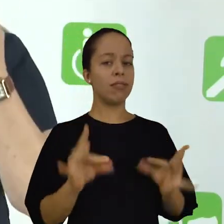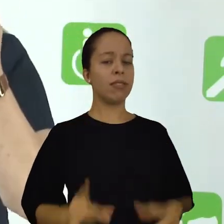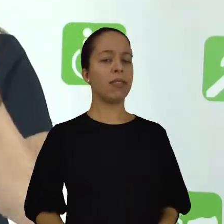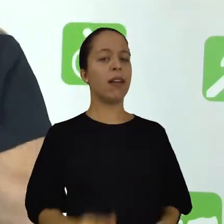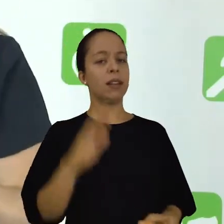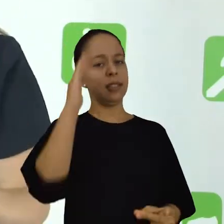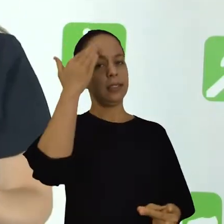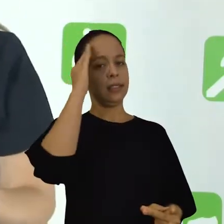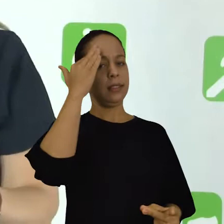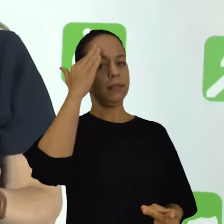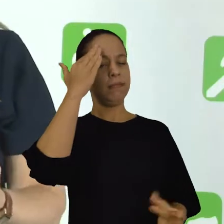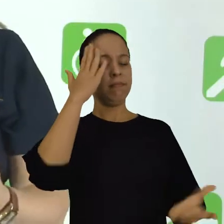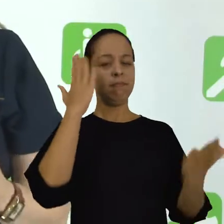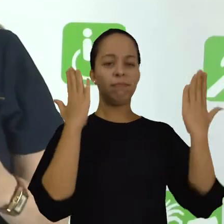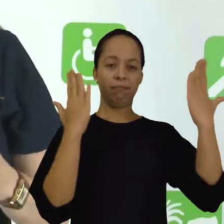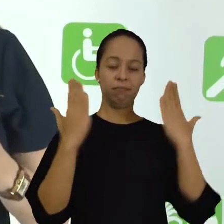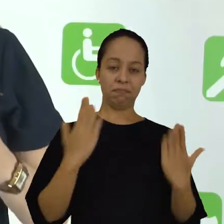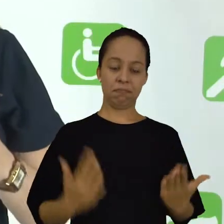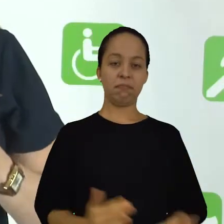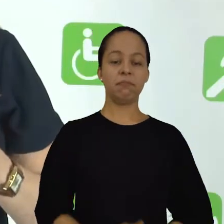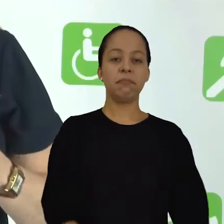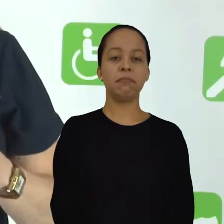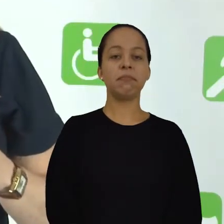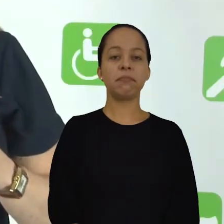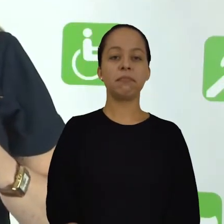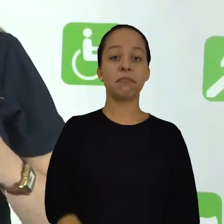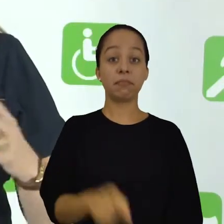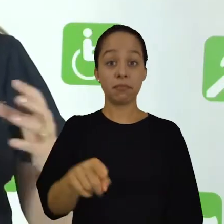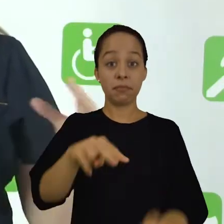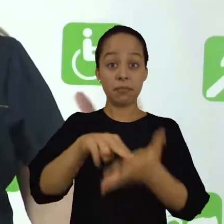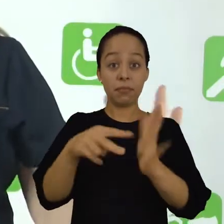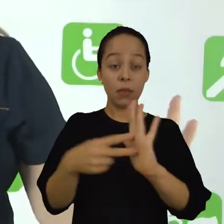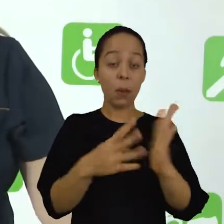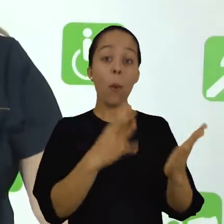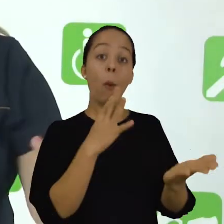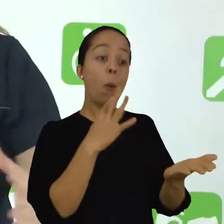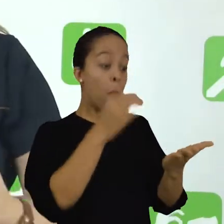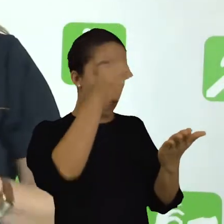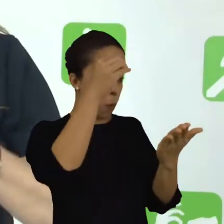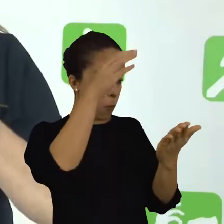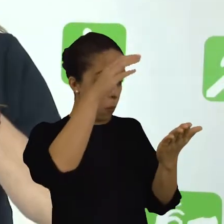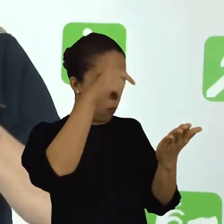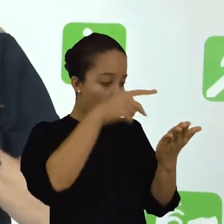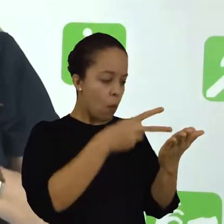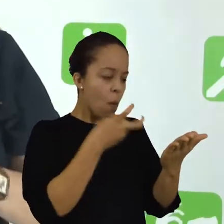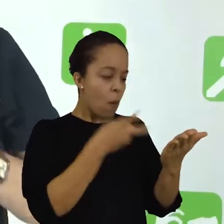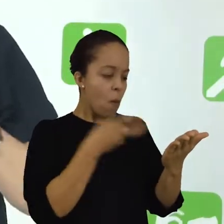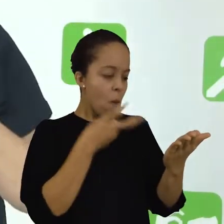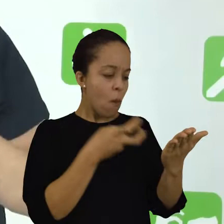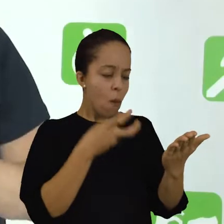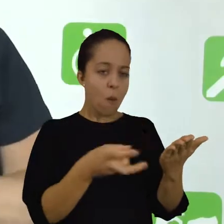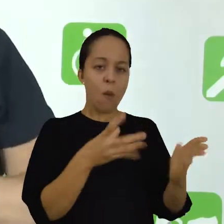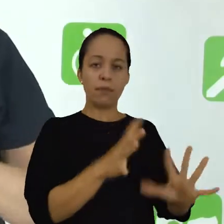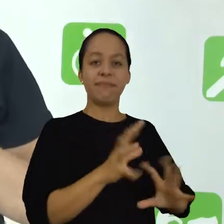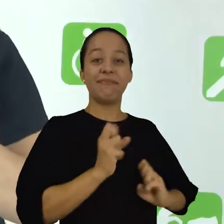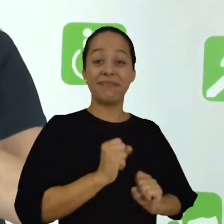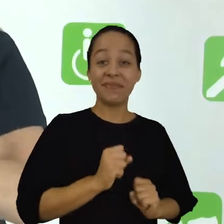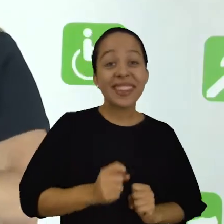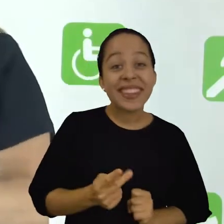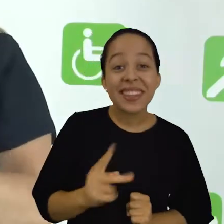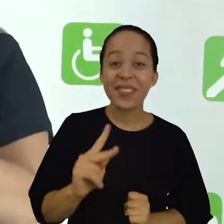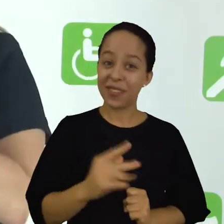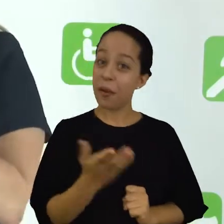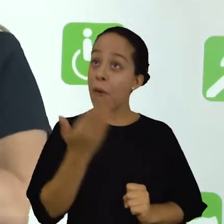decifrar. Ou seja, você fazer seu o conhecimento que foi